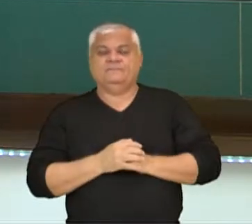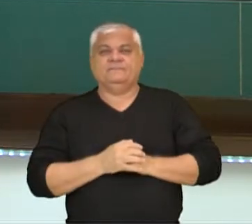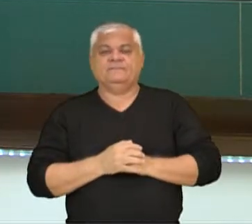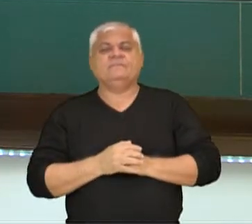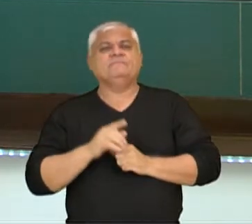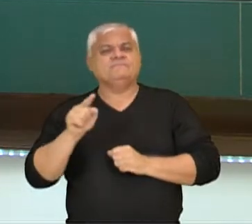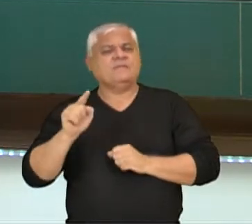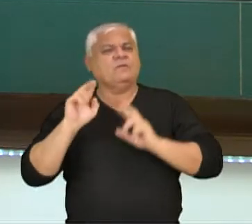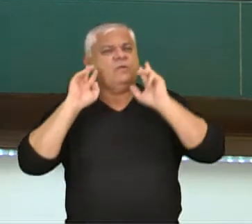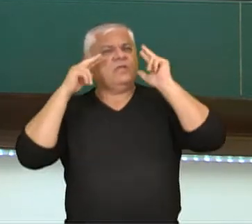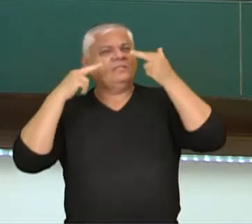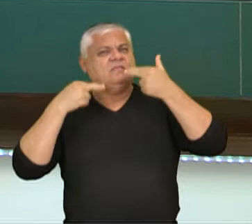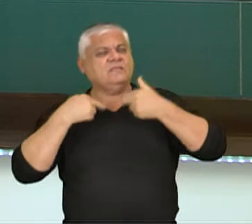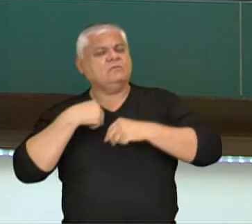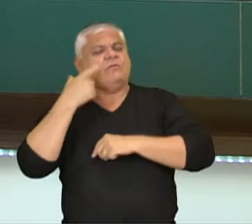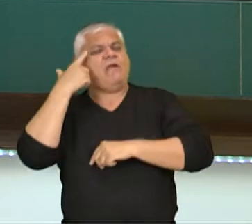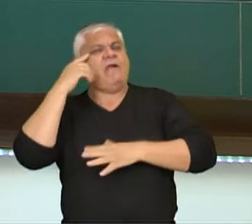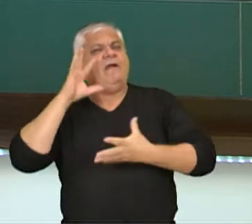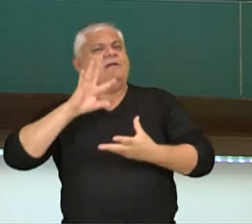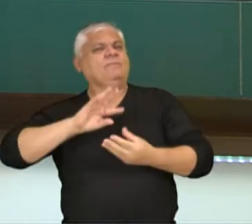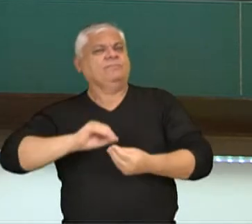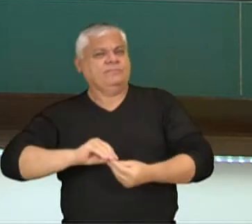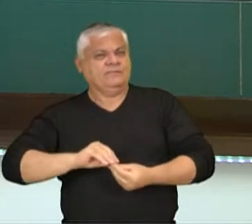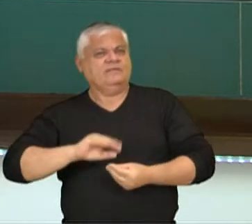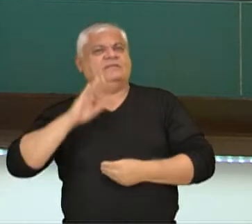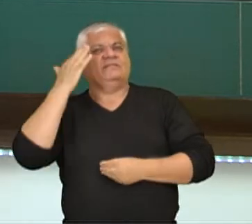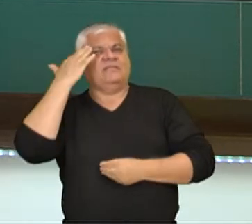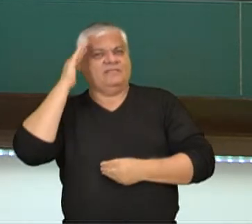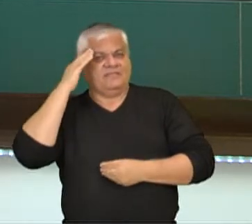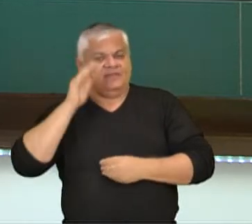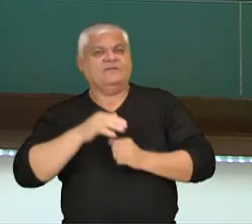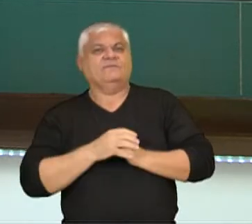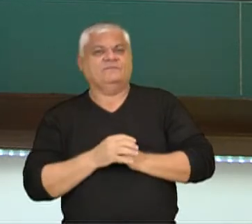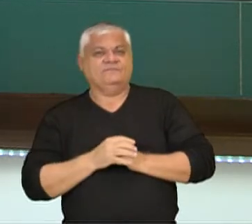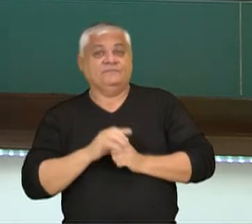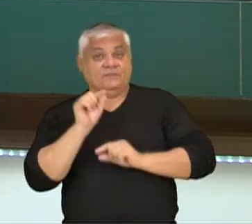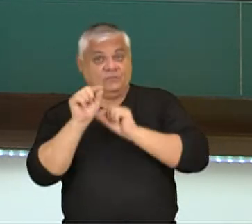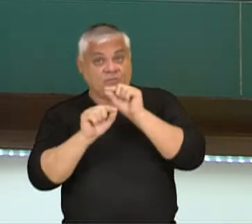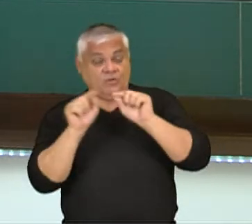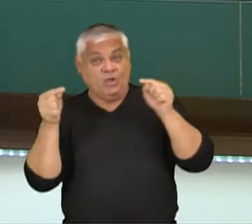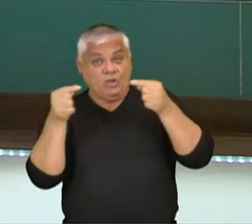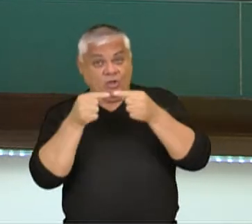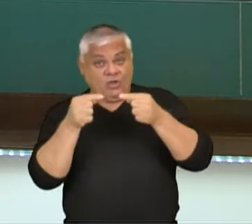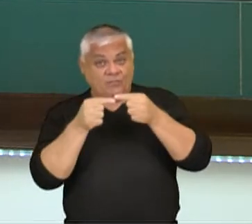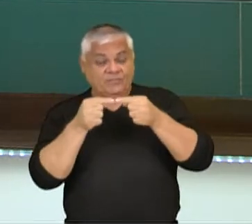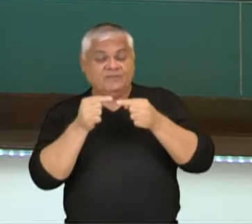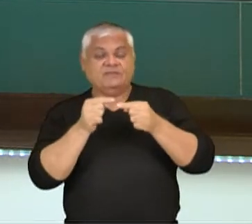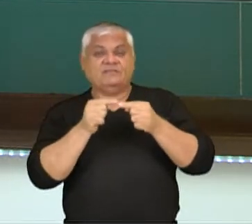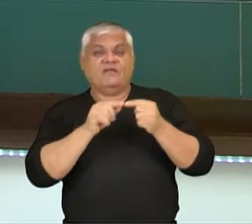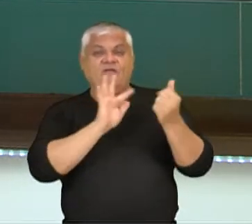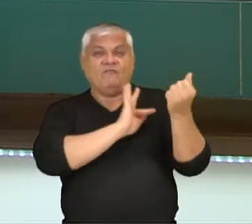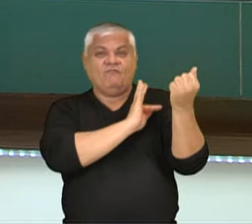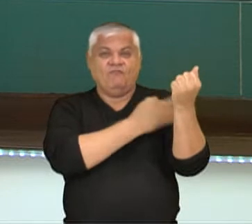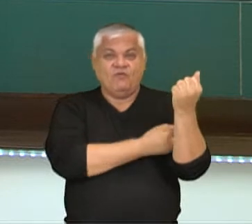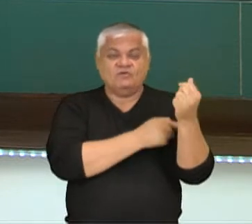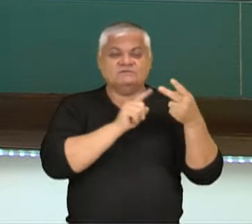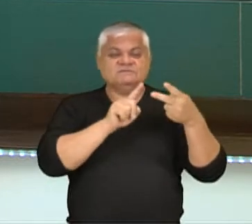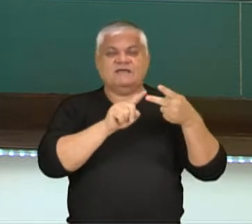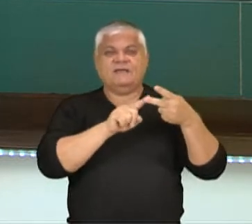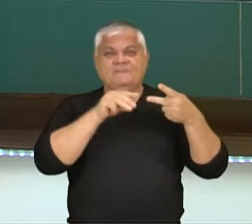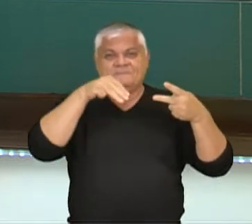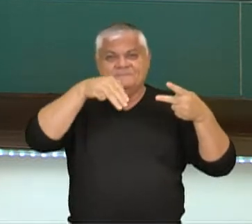chegou nesta equação. Ó, a equação dele está atrelada com força, massa e